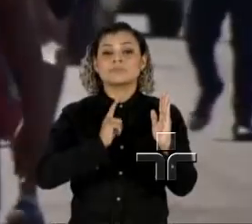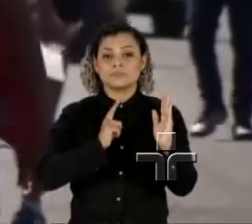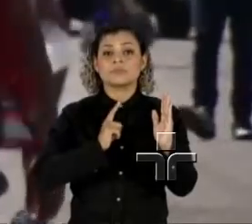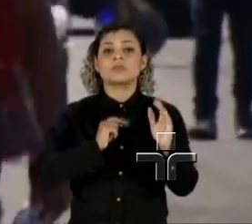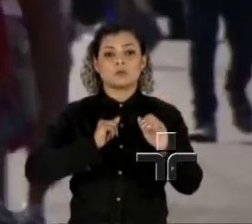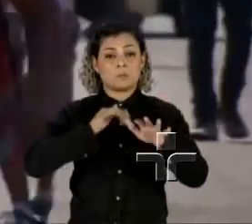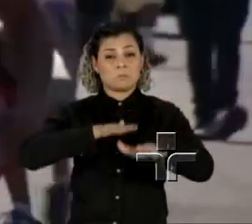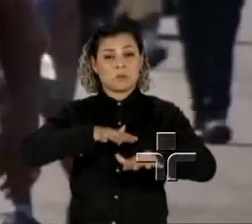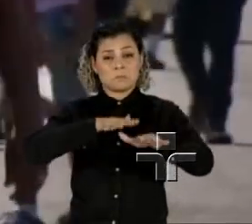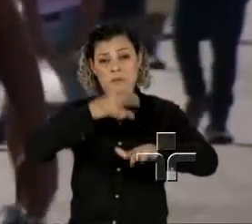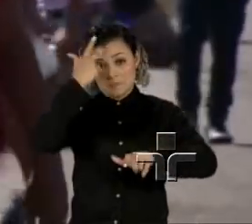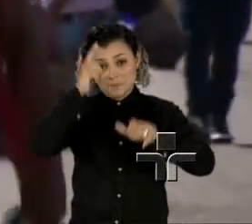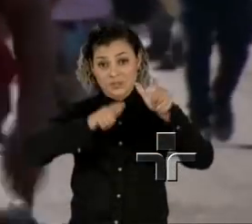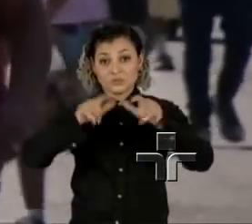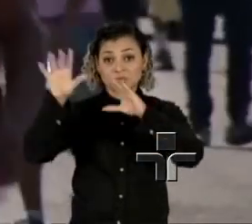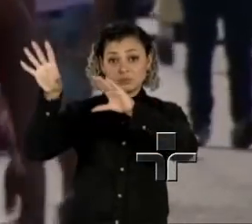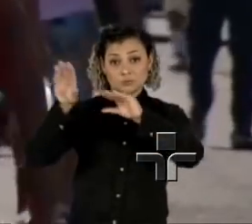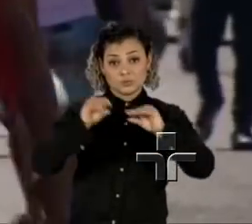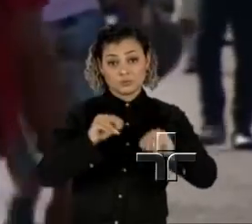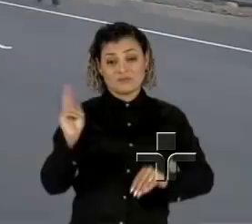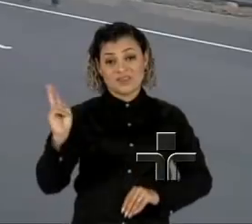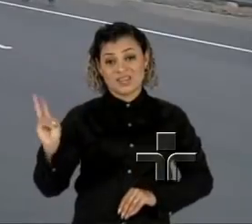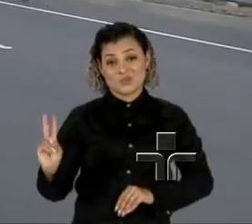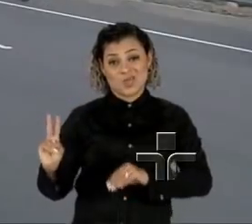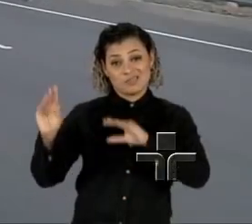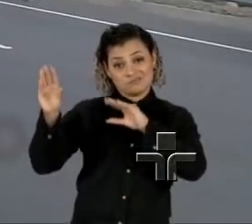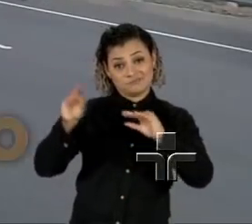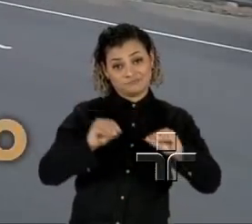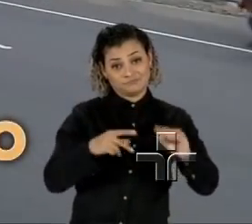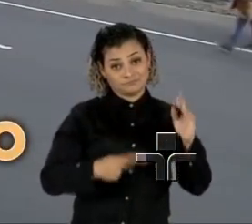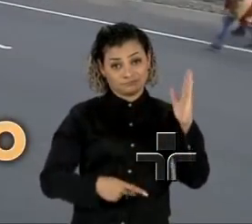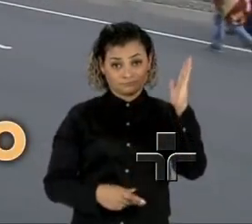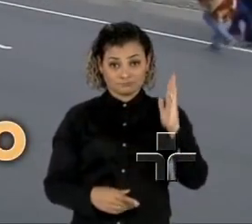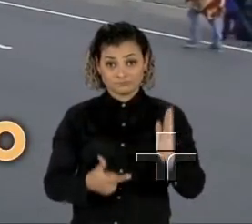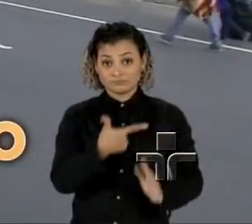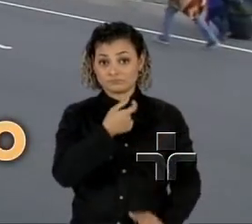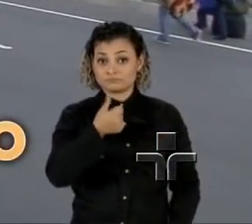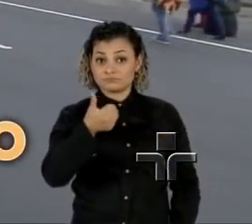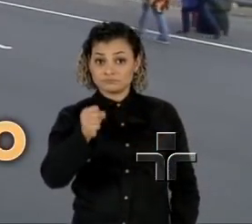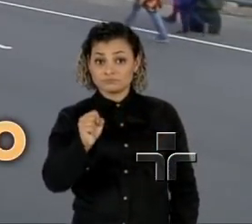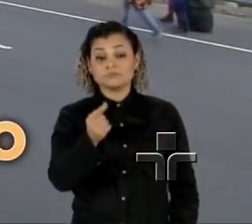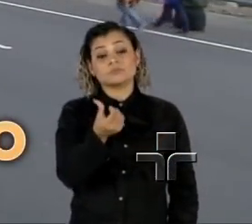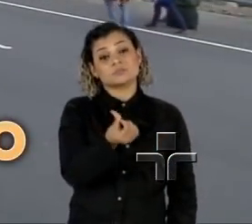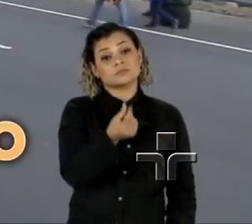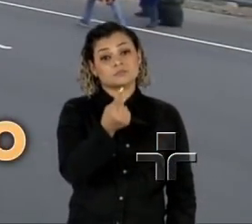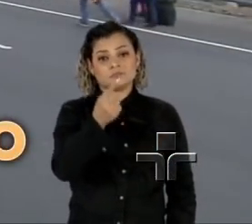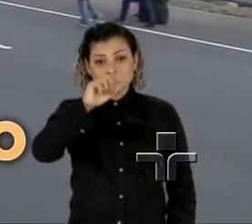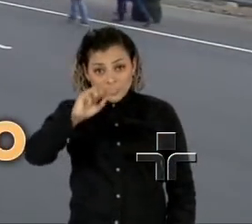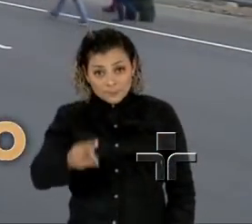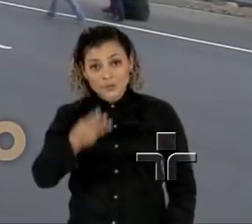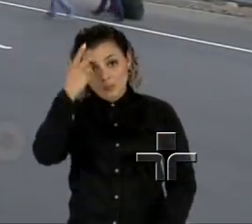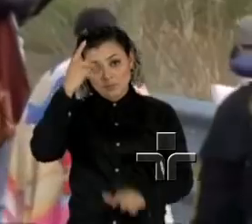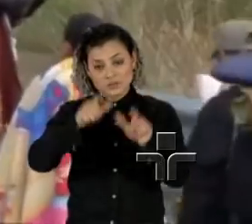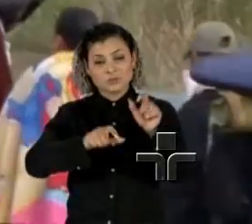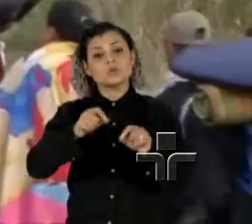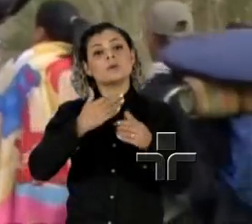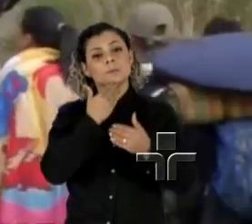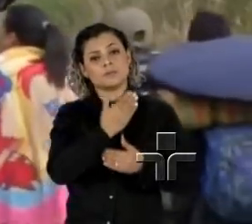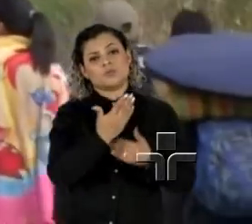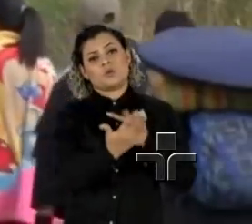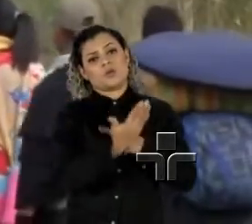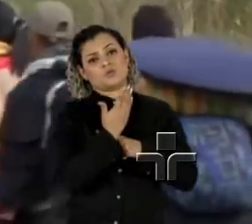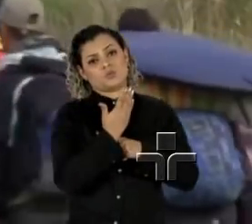movimento grande de refugiados vindos da Venezuela. Só em 2018, 61 mil pessoas pediram refúgio no Brasil.